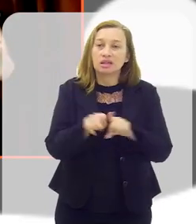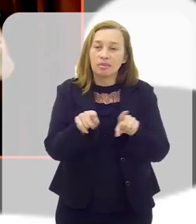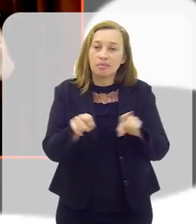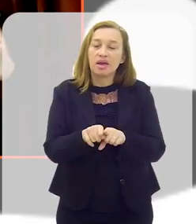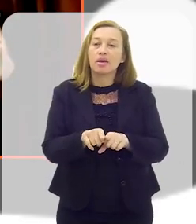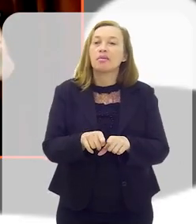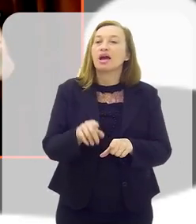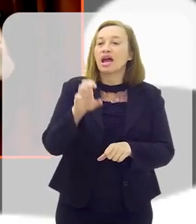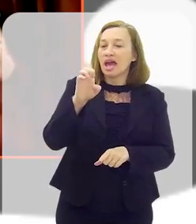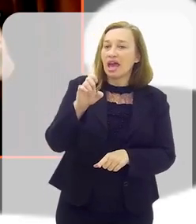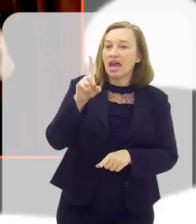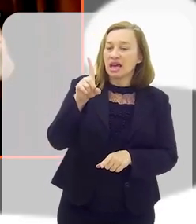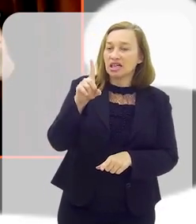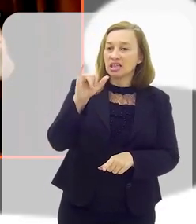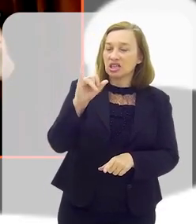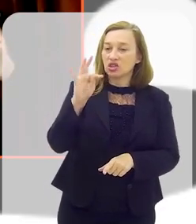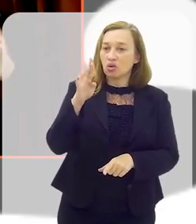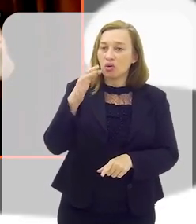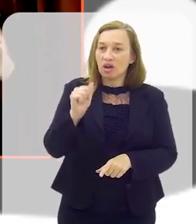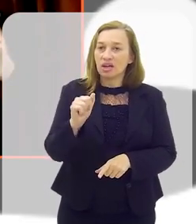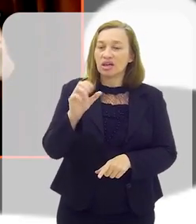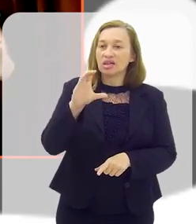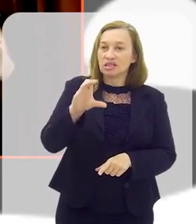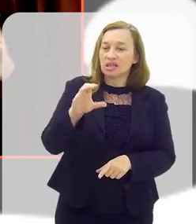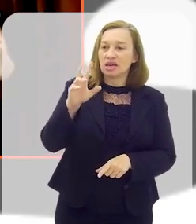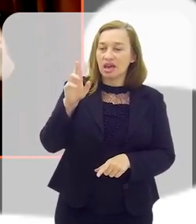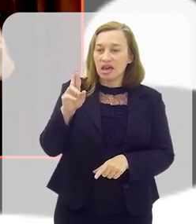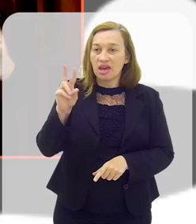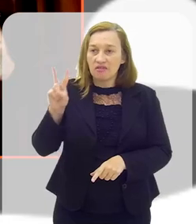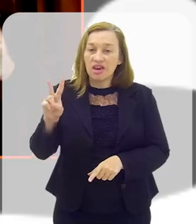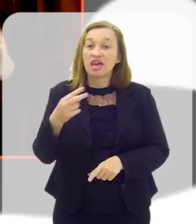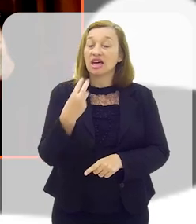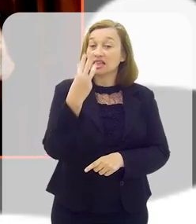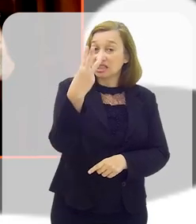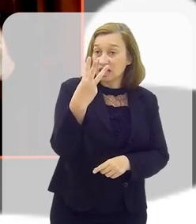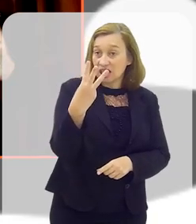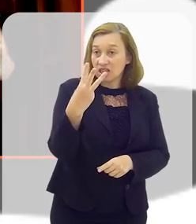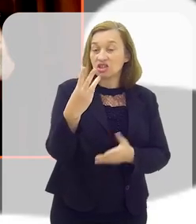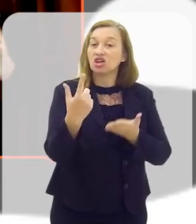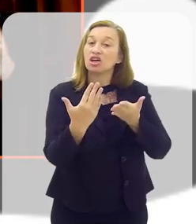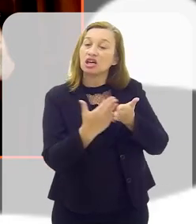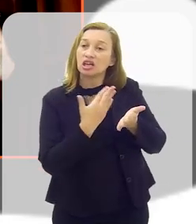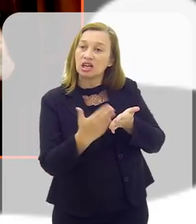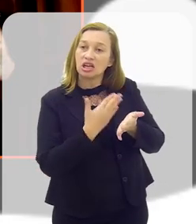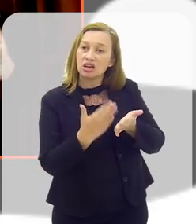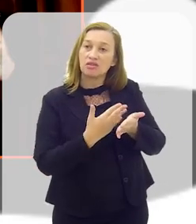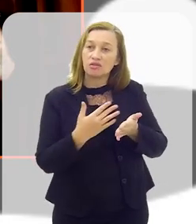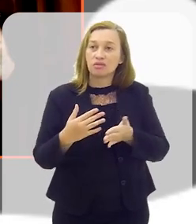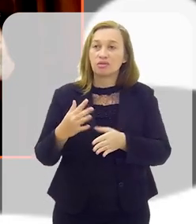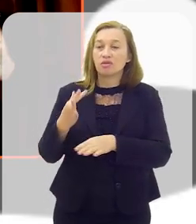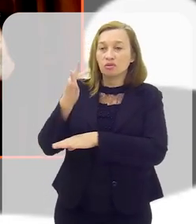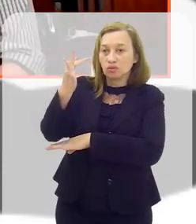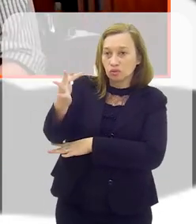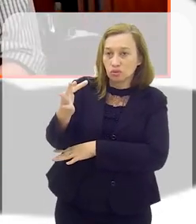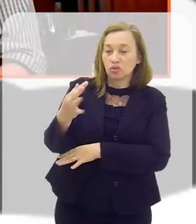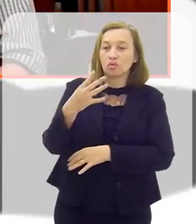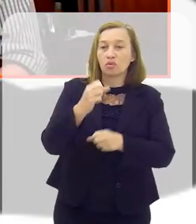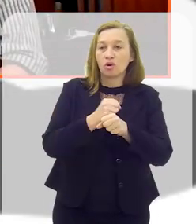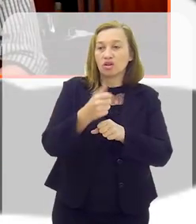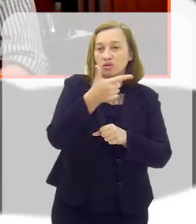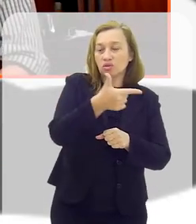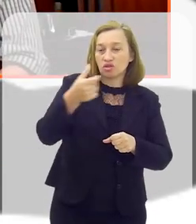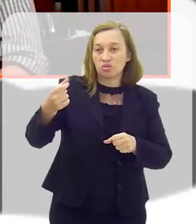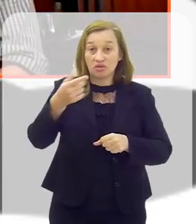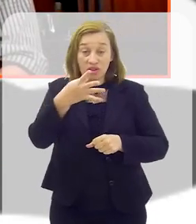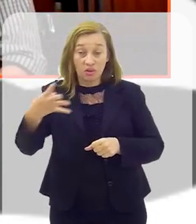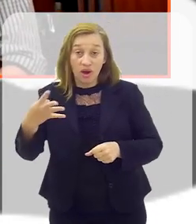CRV. Então, esses são os três livros previstos para 2024. Nossa,